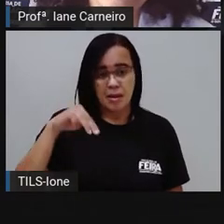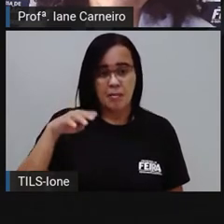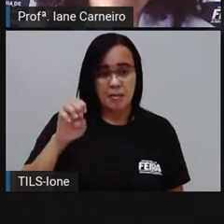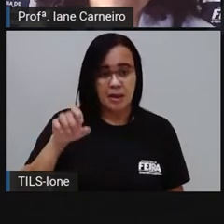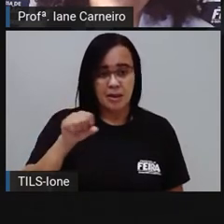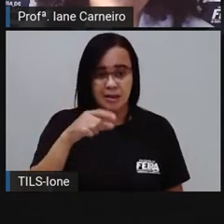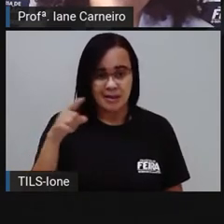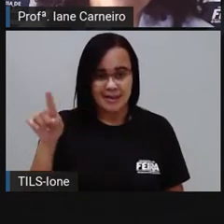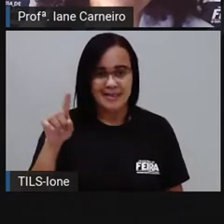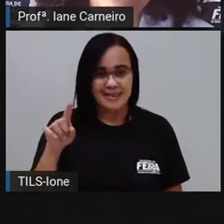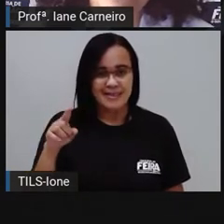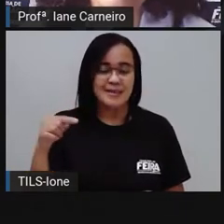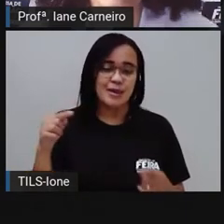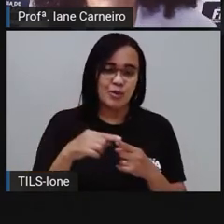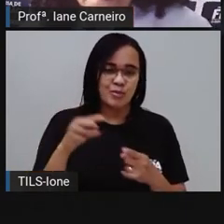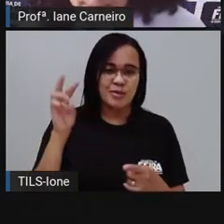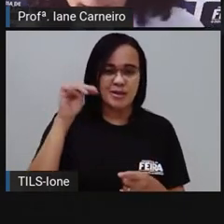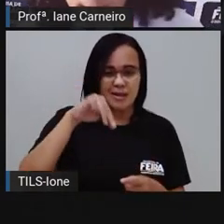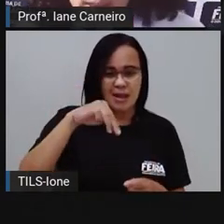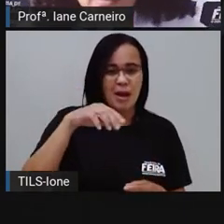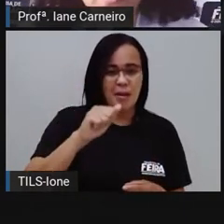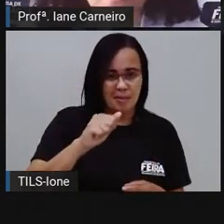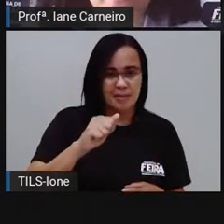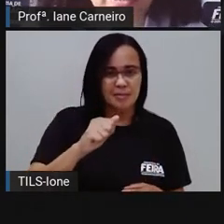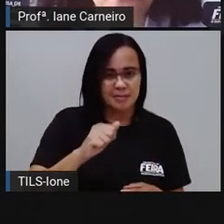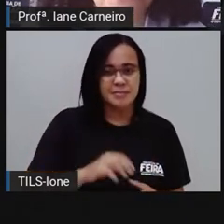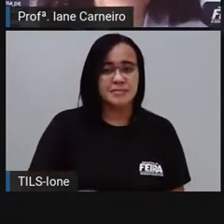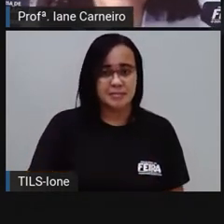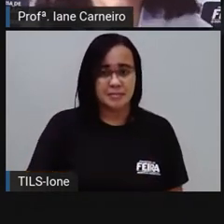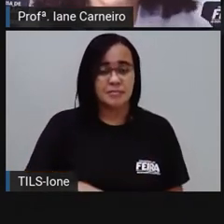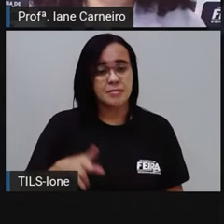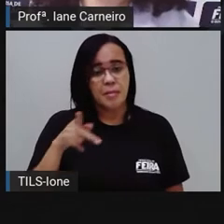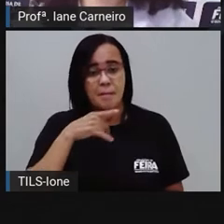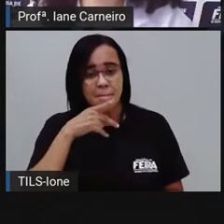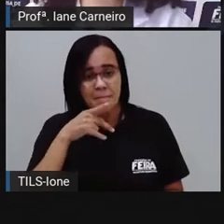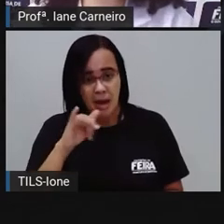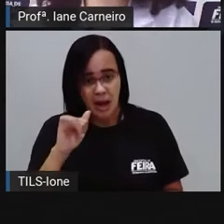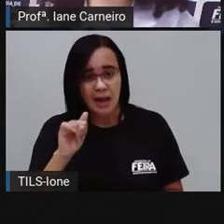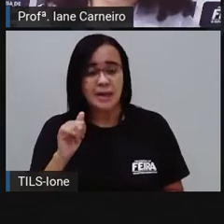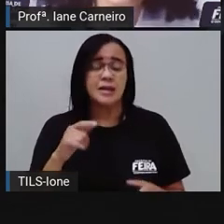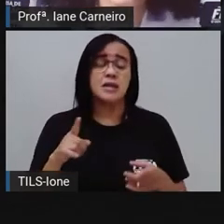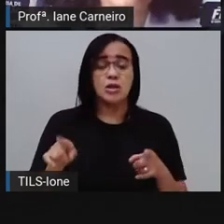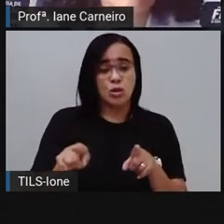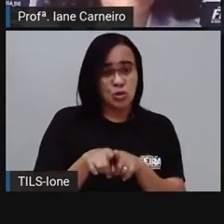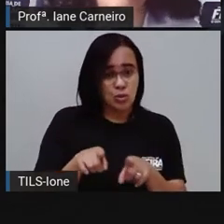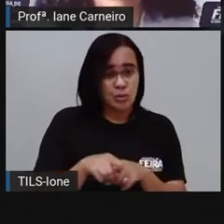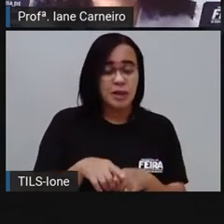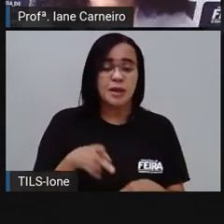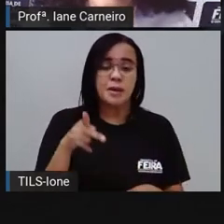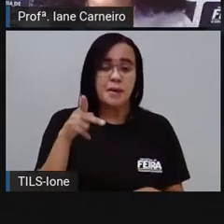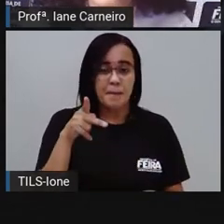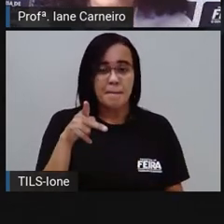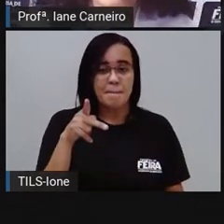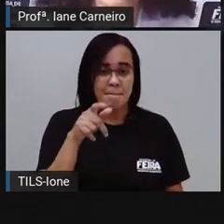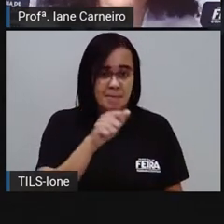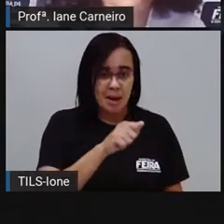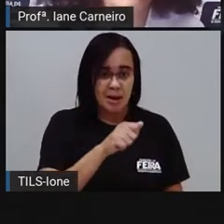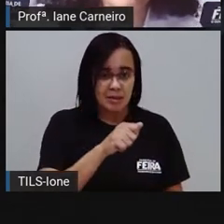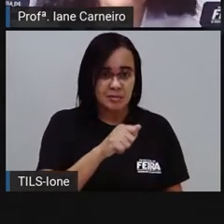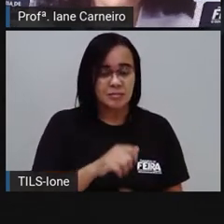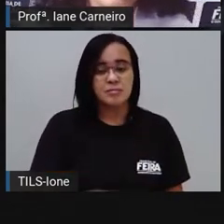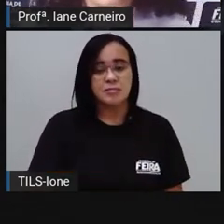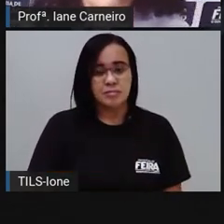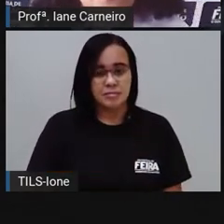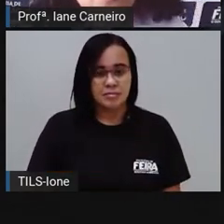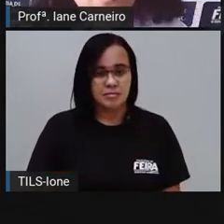E o pá, ó, na palavra pai, certo? Nós também temos a figura dos tios, né? Tio, tia.